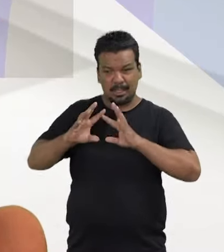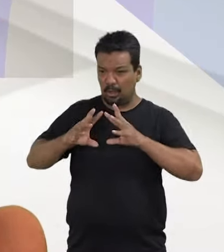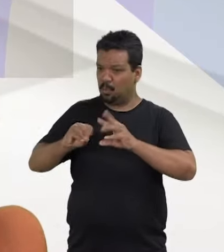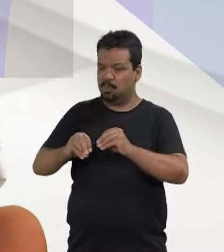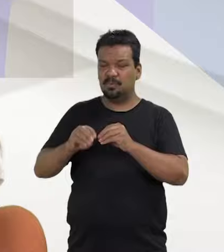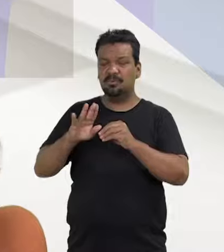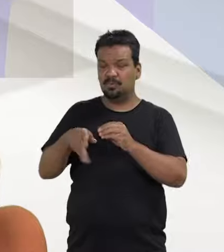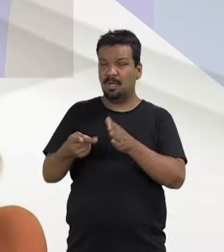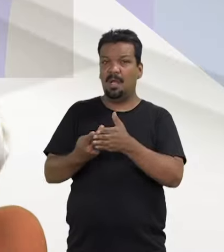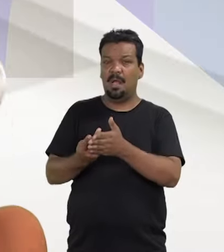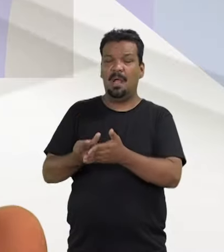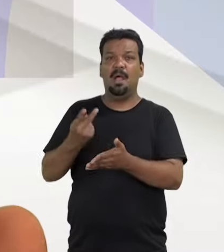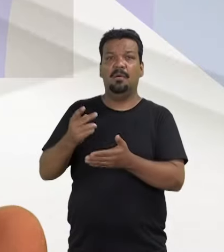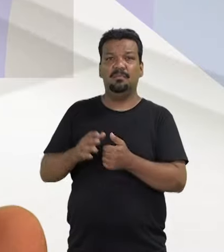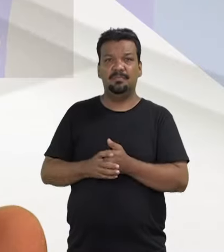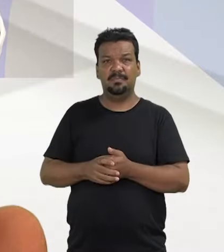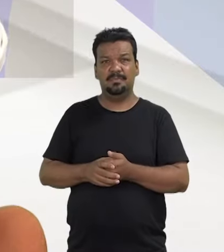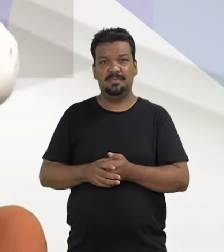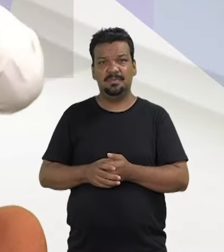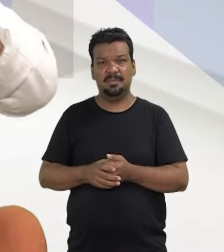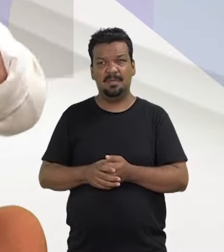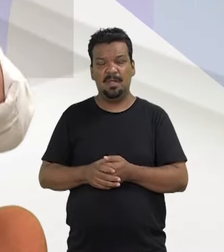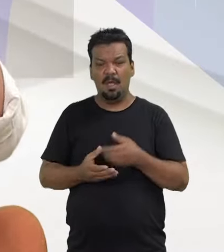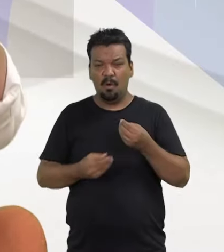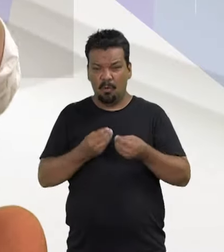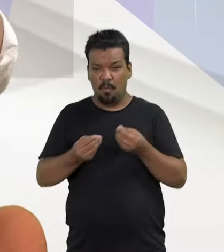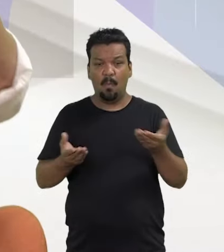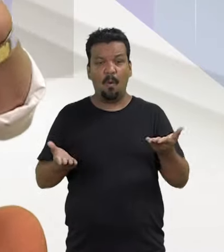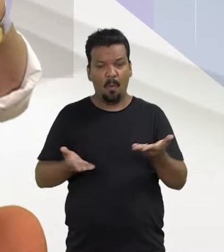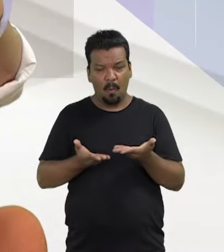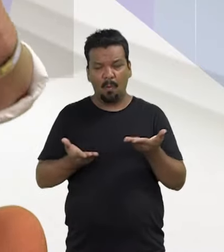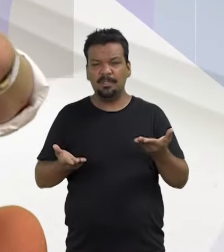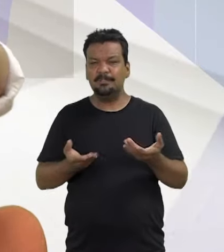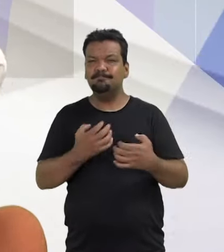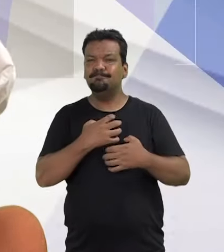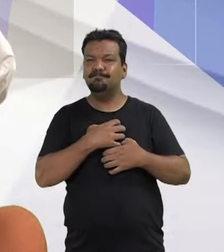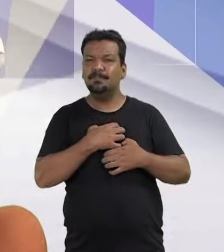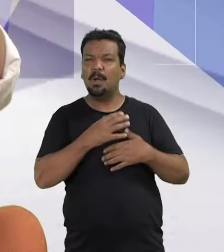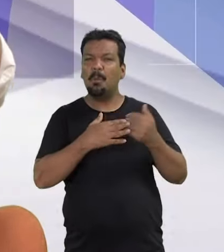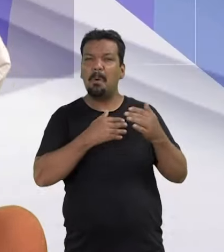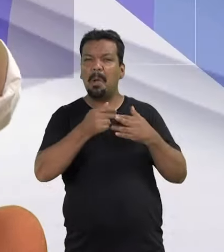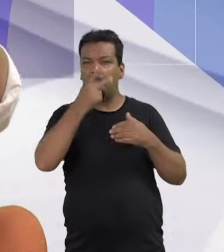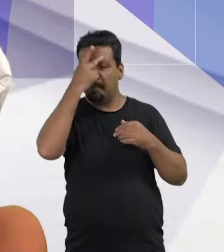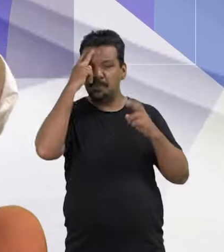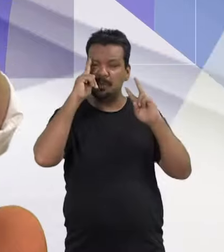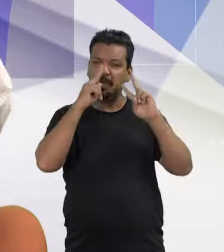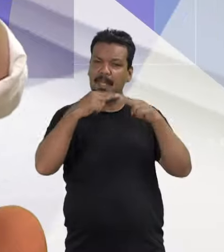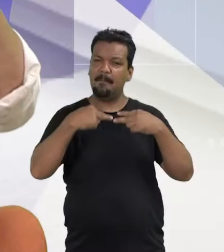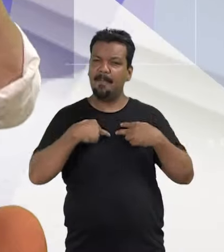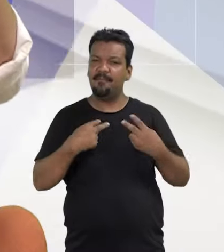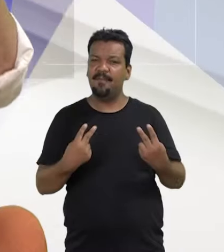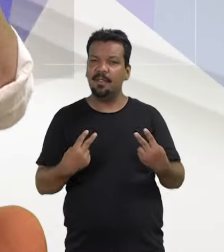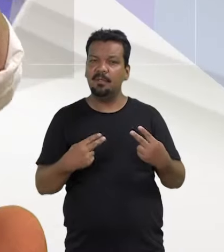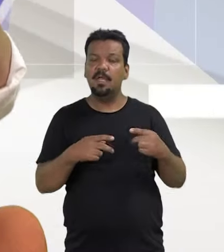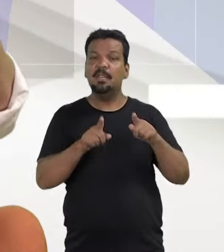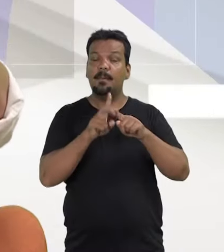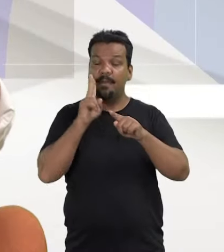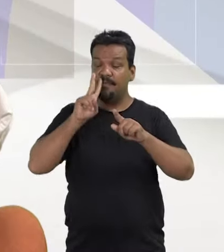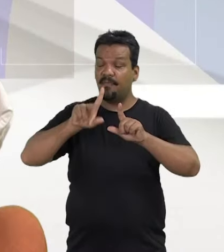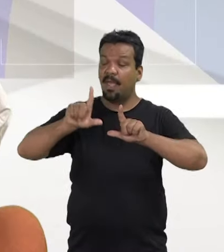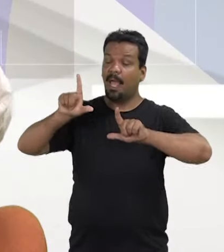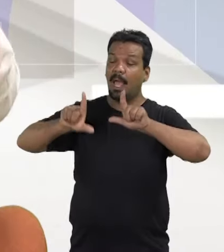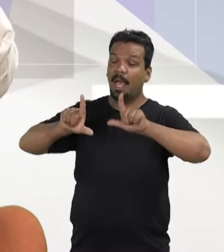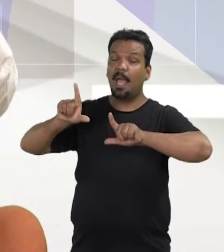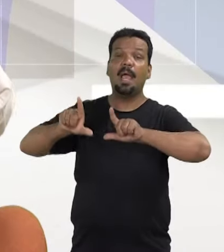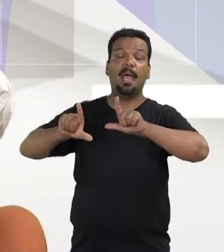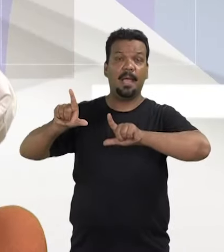tudo o que já foi feito. E como é que a gente vê hoje, qualquer pessoa que está me vendo, também vê na